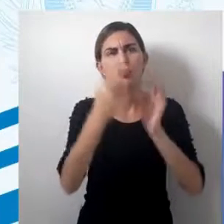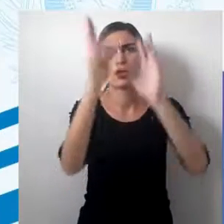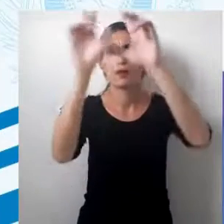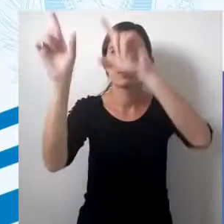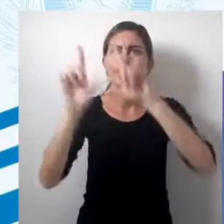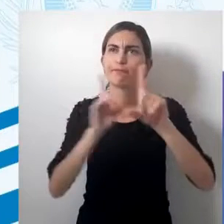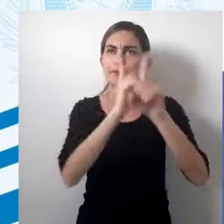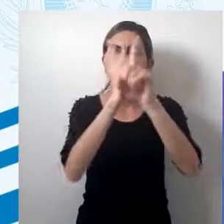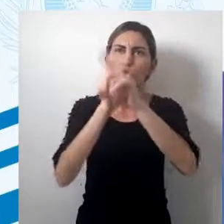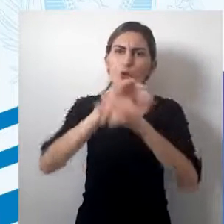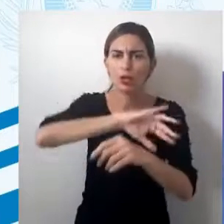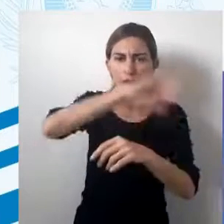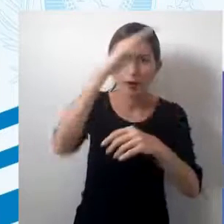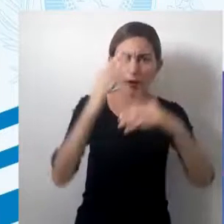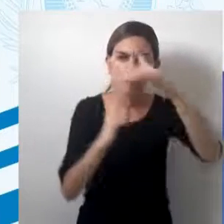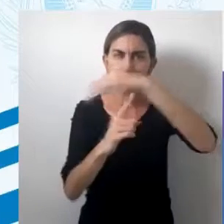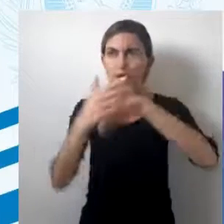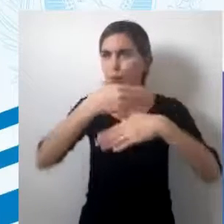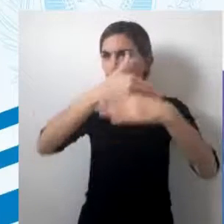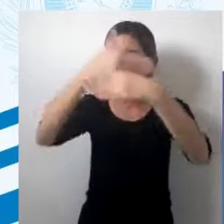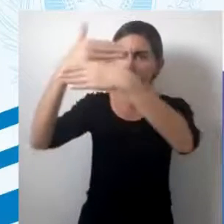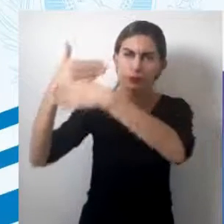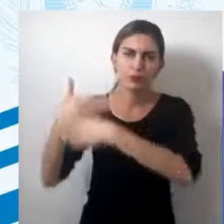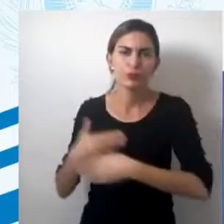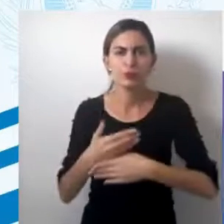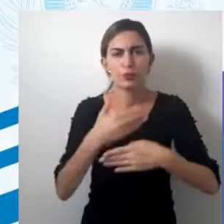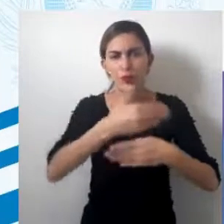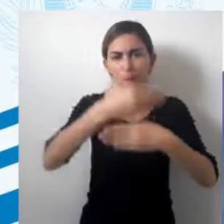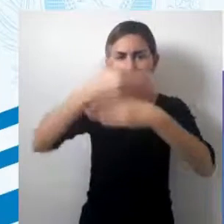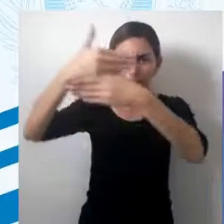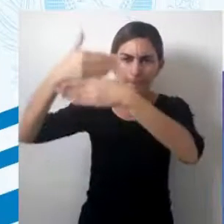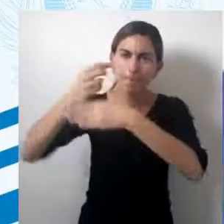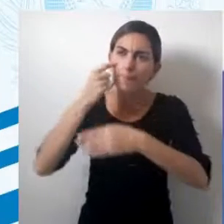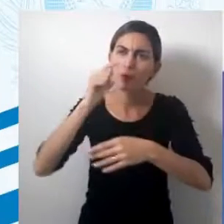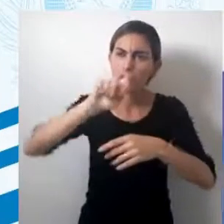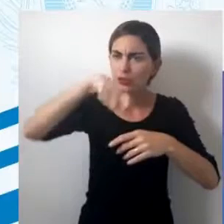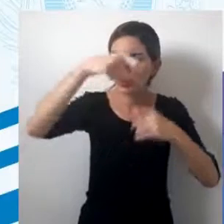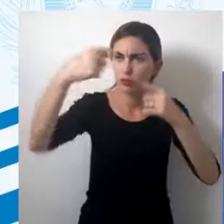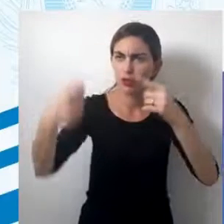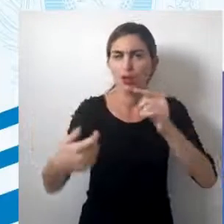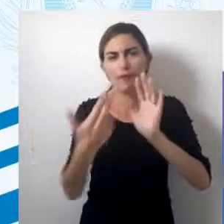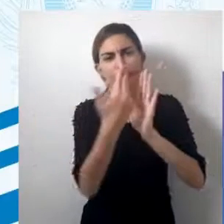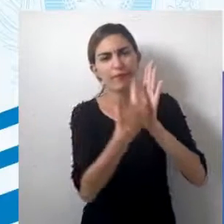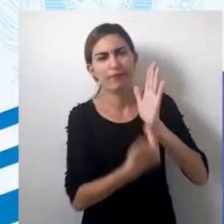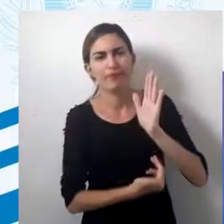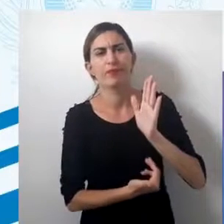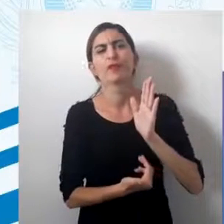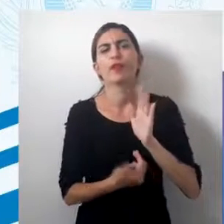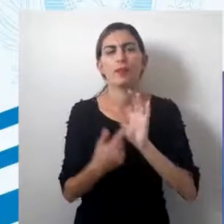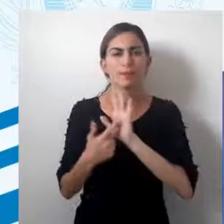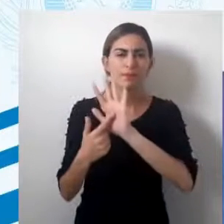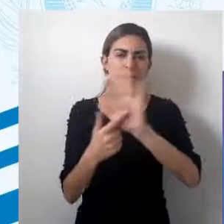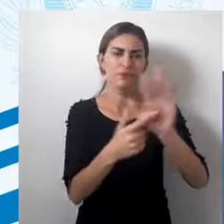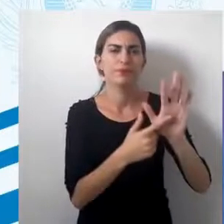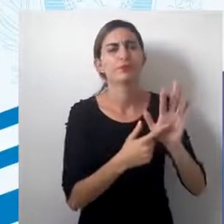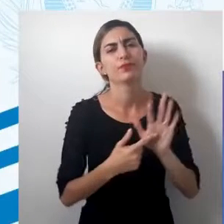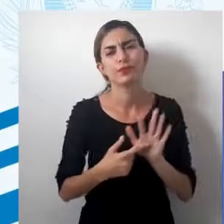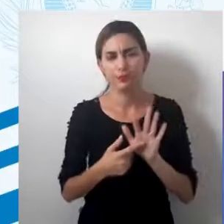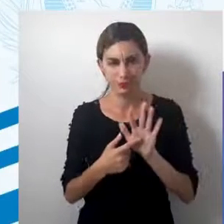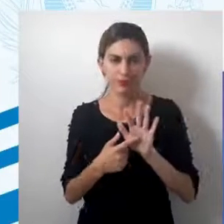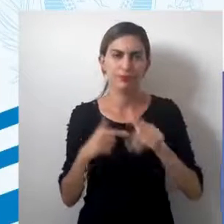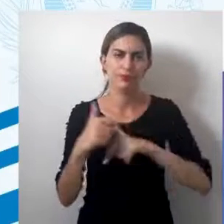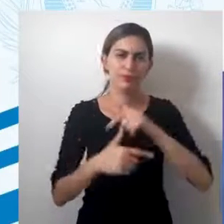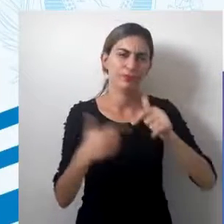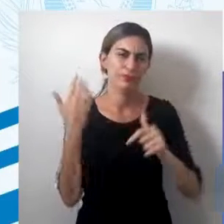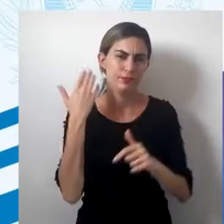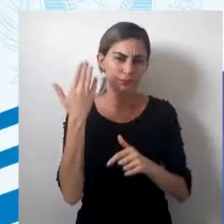nas paredes das cavernas, mostrando, cartografando, ou seja, símbolos que vão aparecer cartografando aquelas